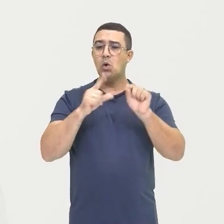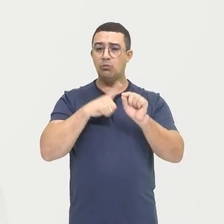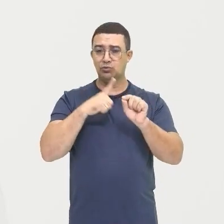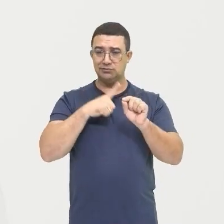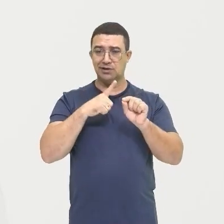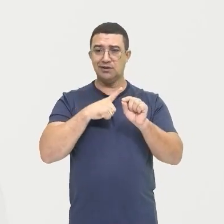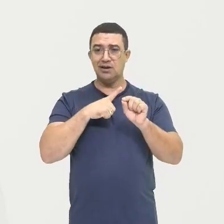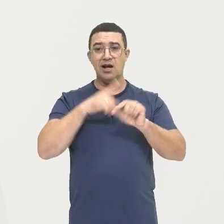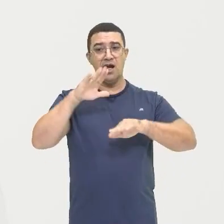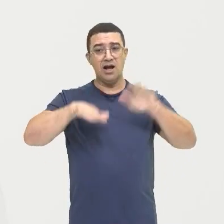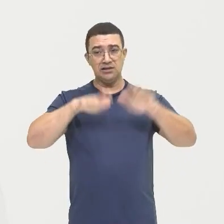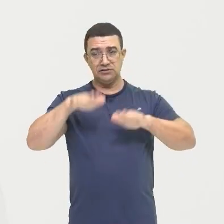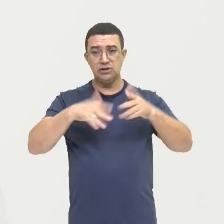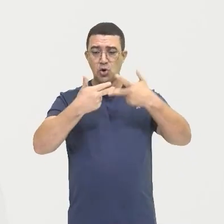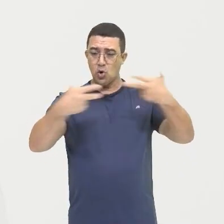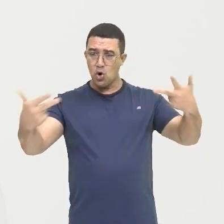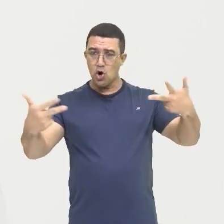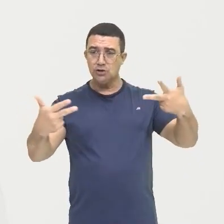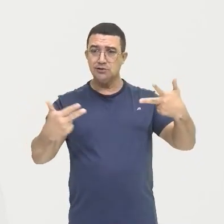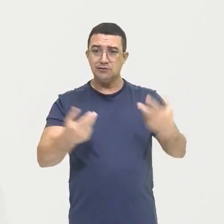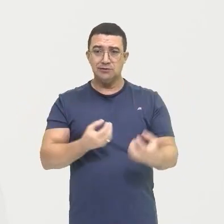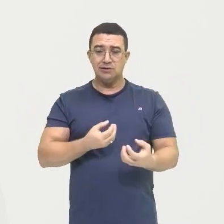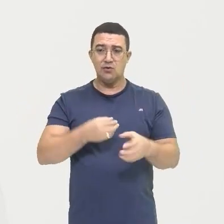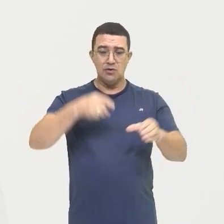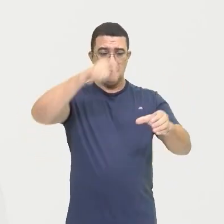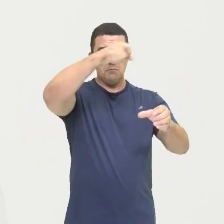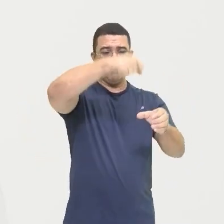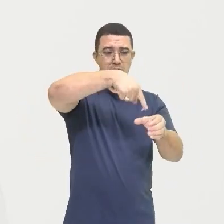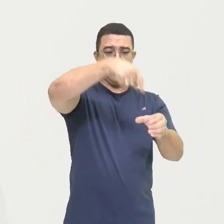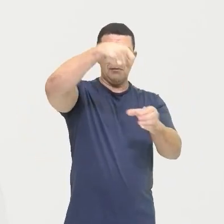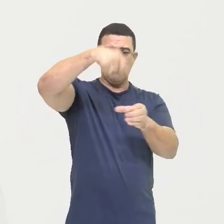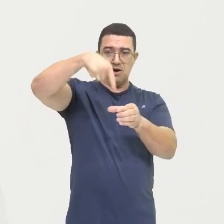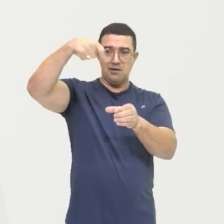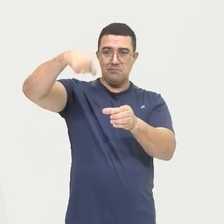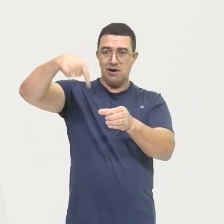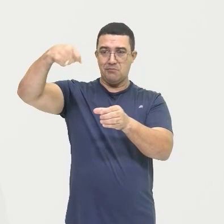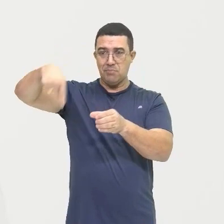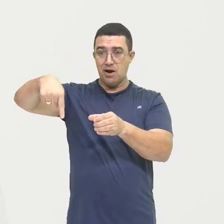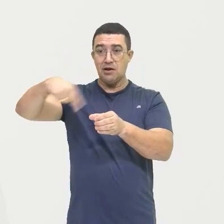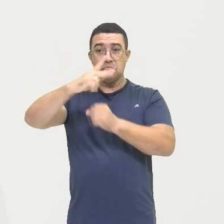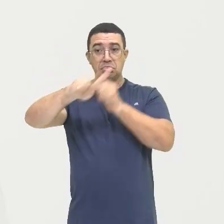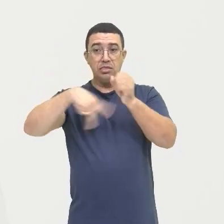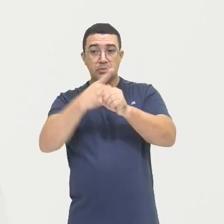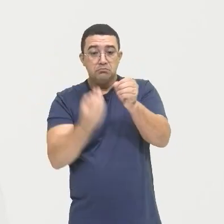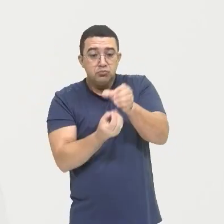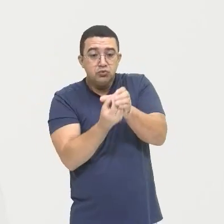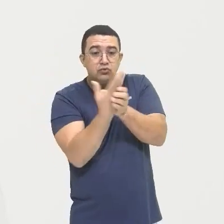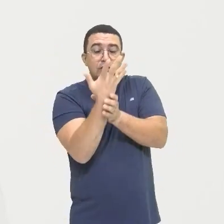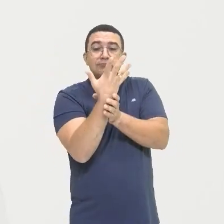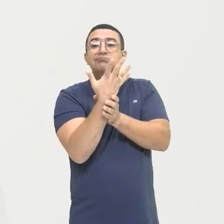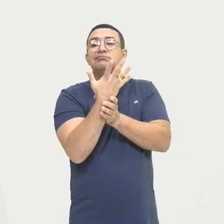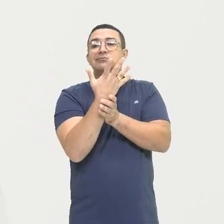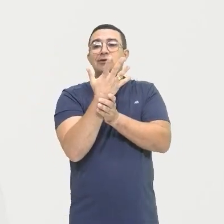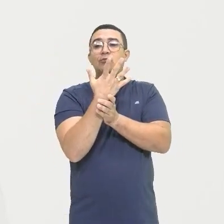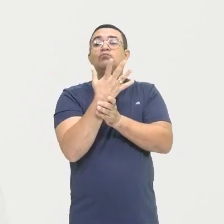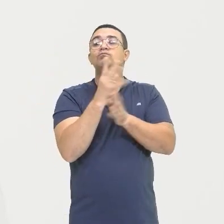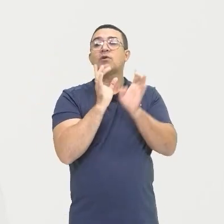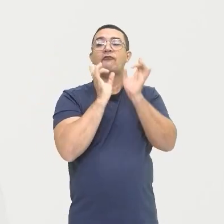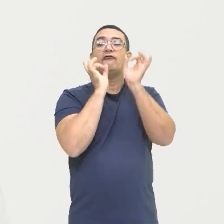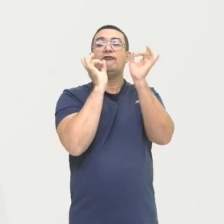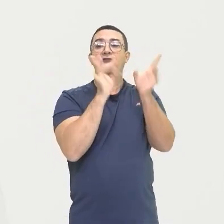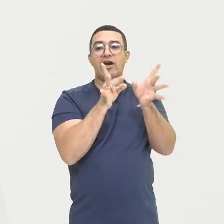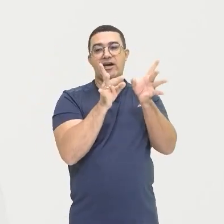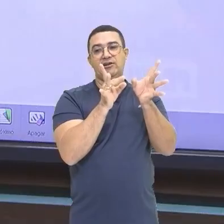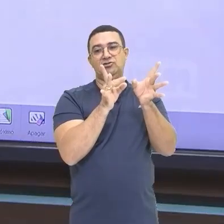aqui A gente acaba Importando Às vezes O que a gente Poderia Consumir aqui no Brasil A gente acaba Comprando com um preço Mais